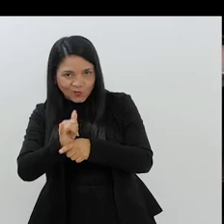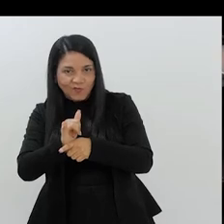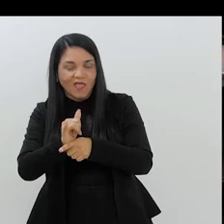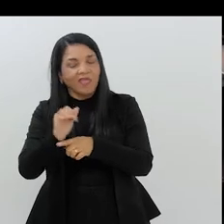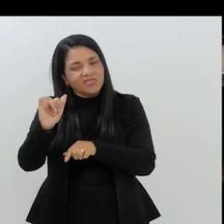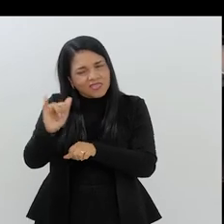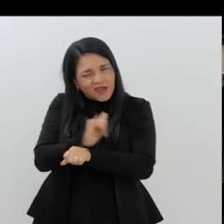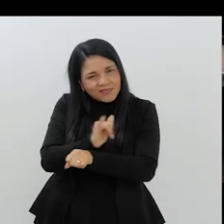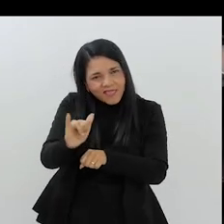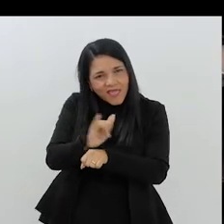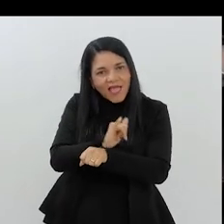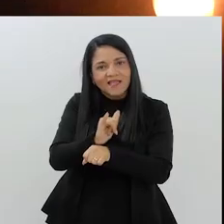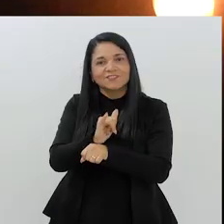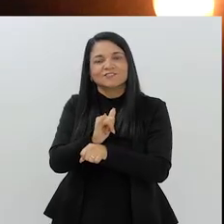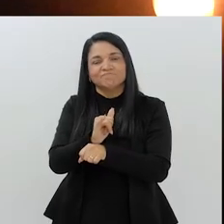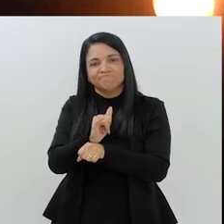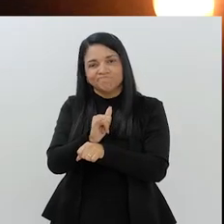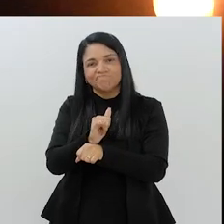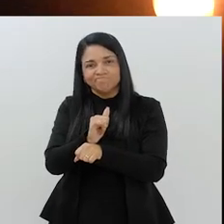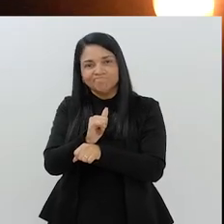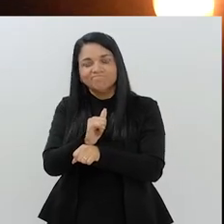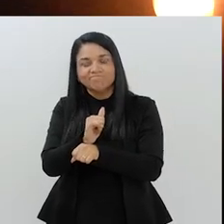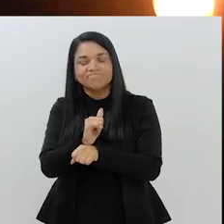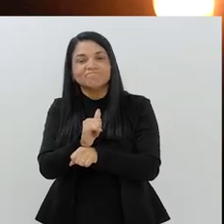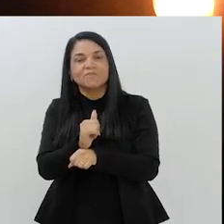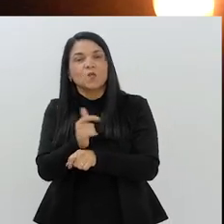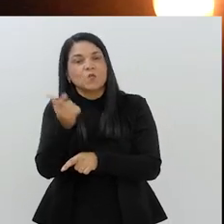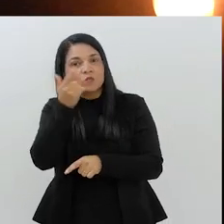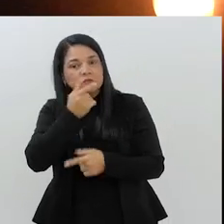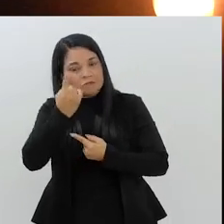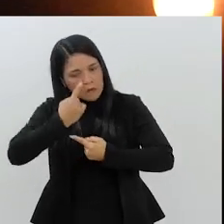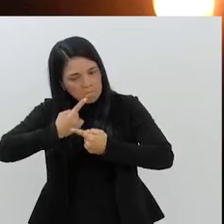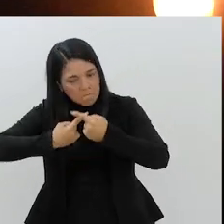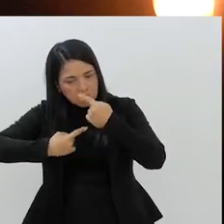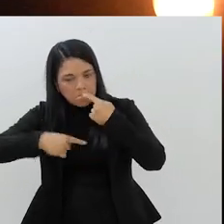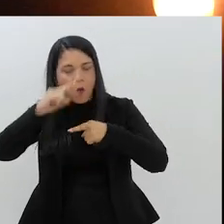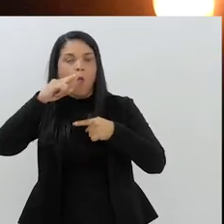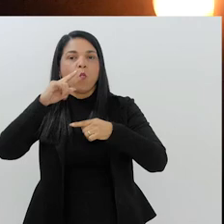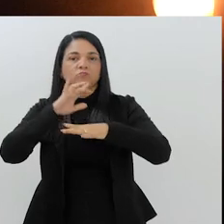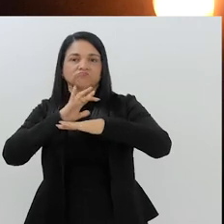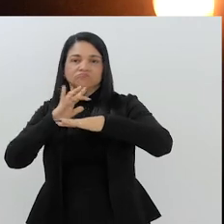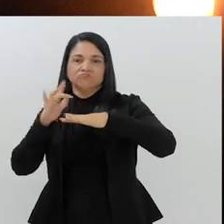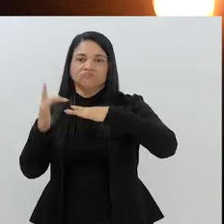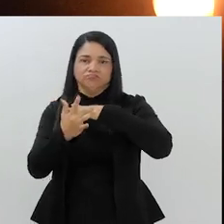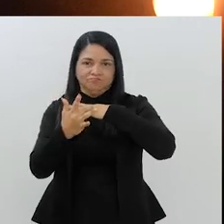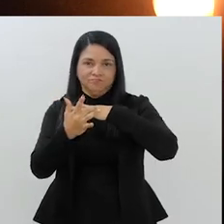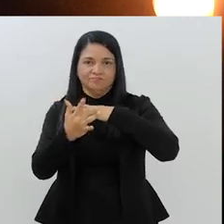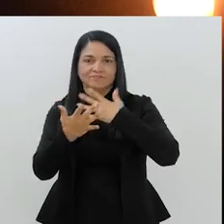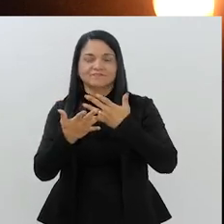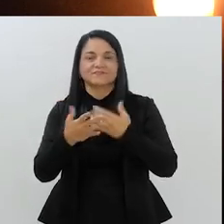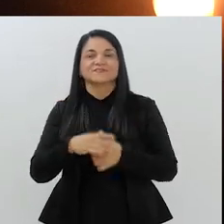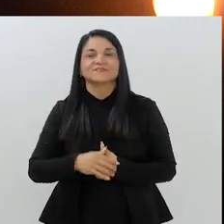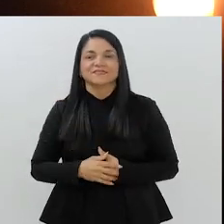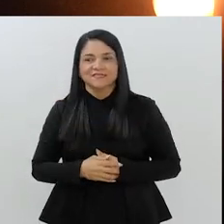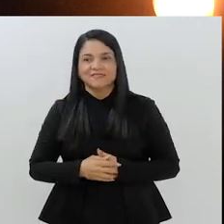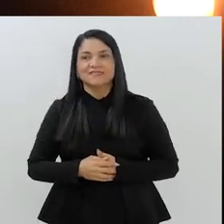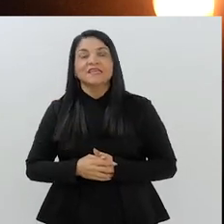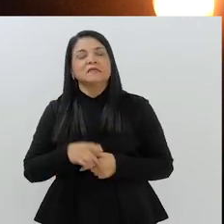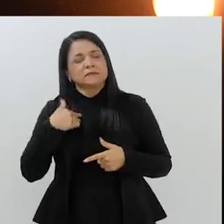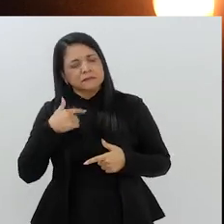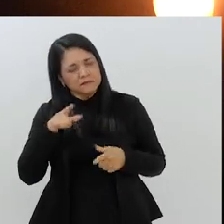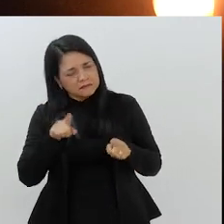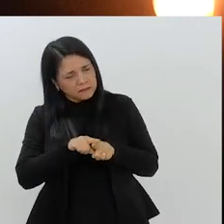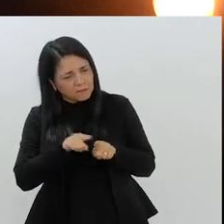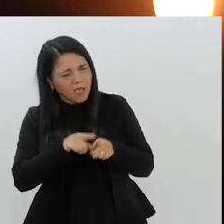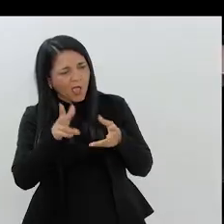é mais uma estratégia que a gente adotou para dar um upgrade, como você falou, nessa parte das redes